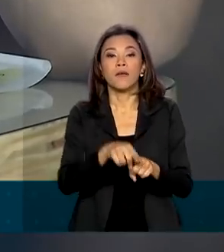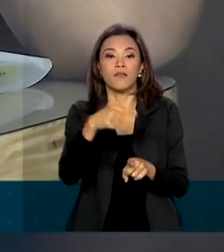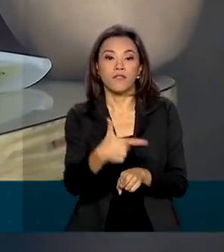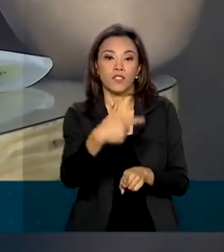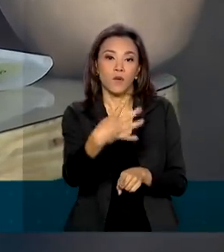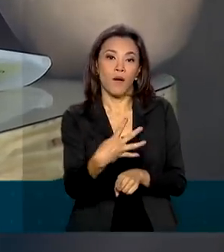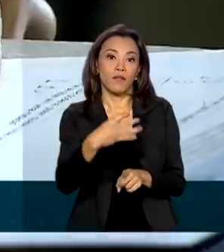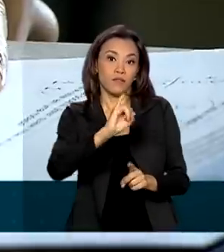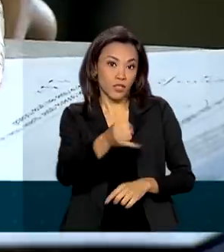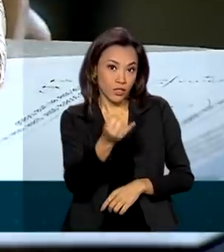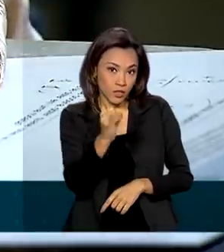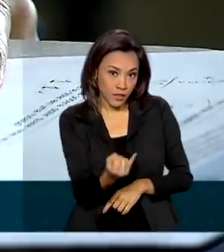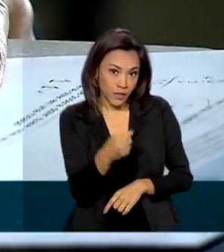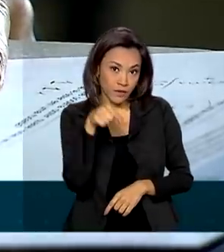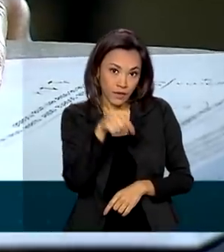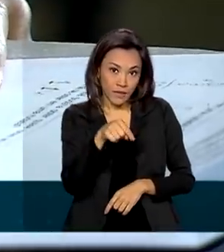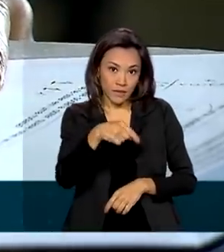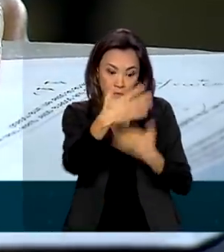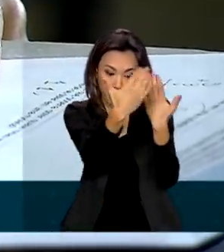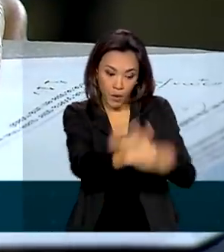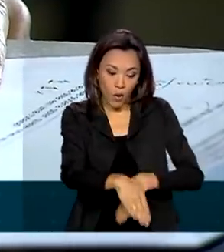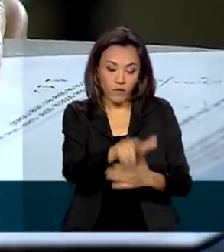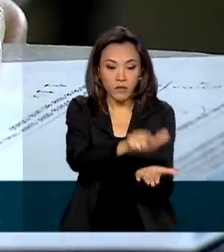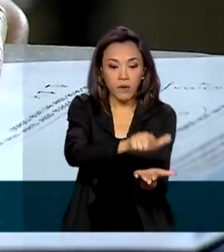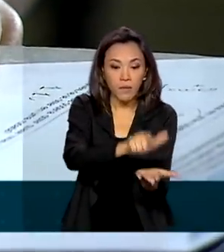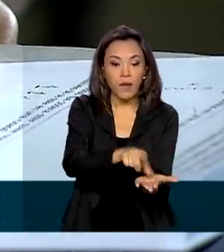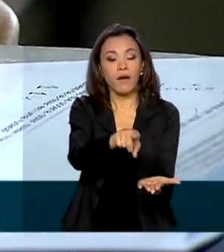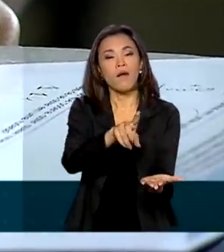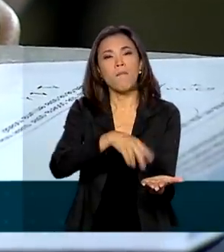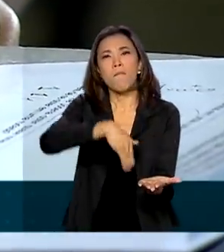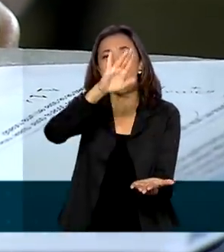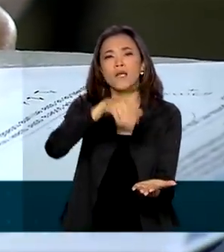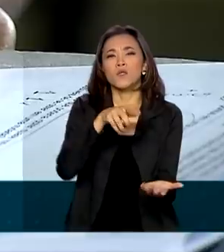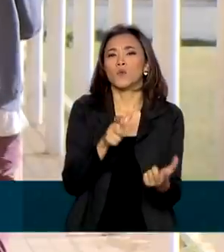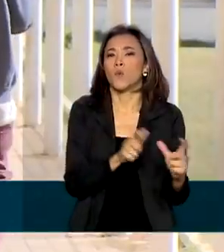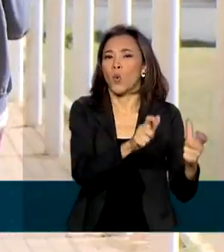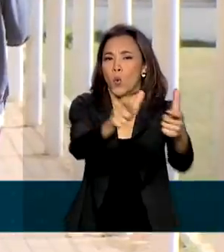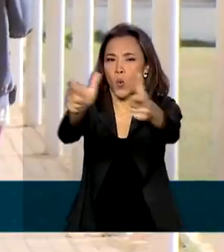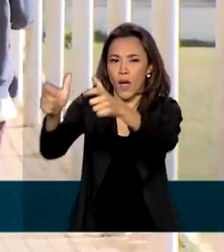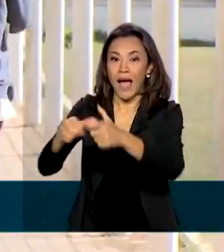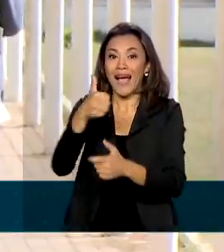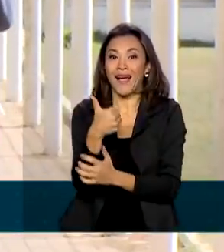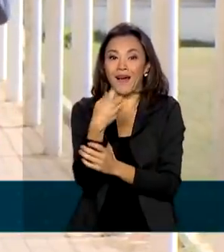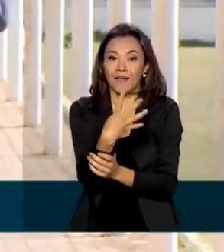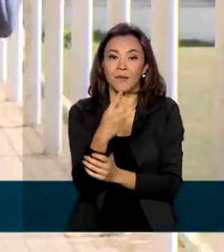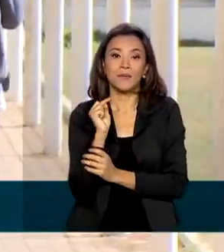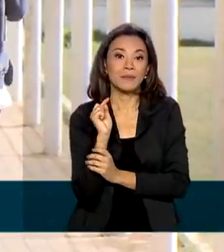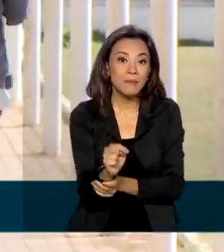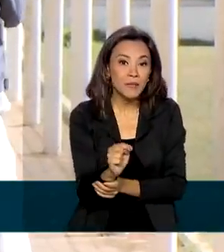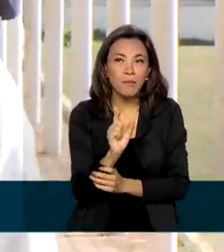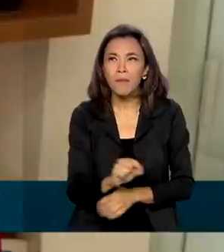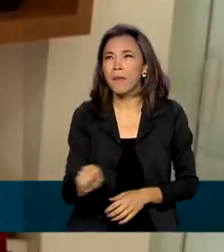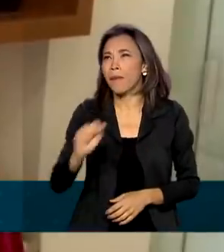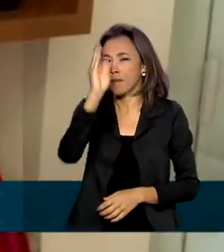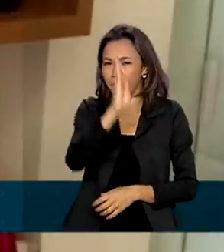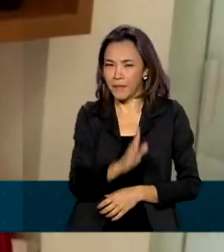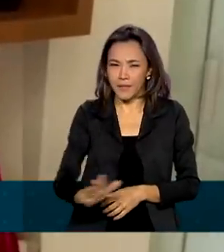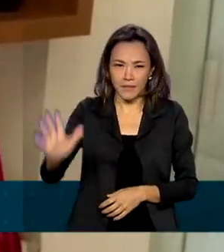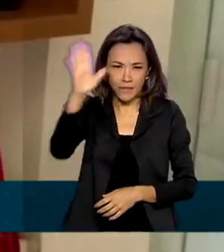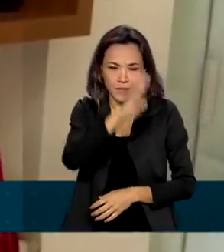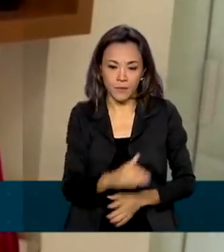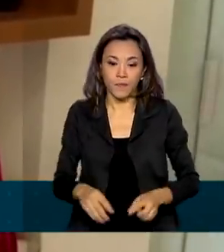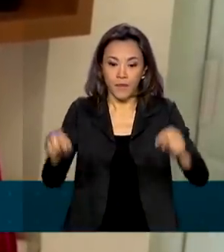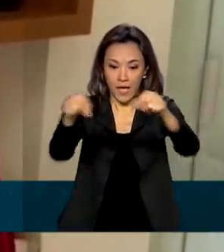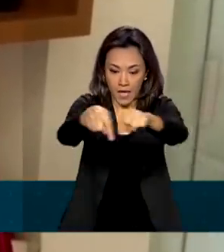Por causa da pandemia, nesta edição, serão mais locais de provas. 14 mil em todo o país. As